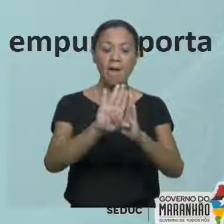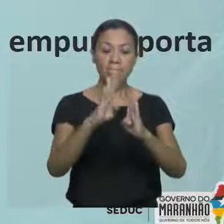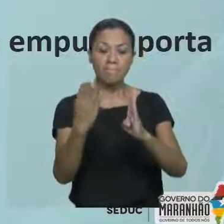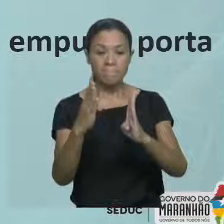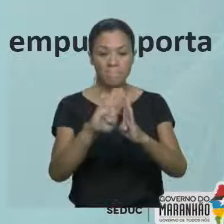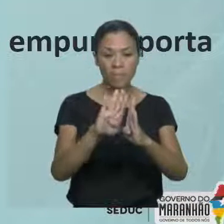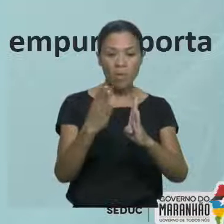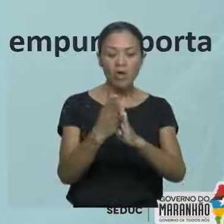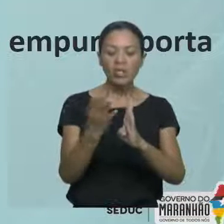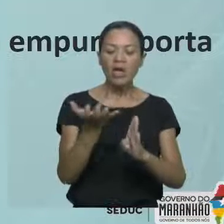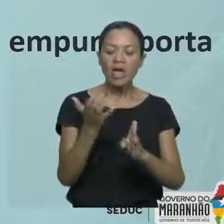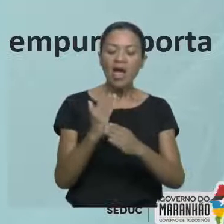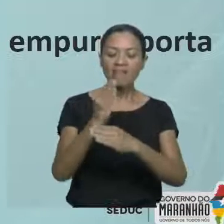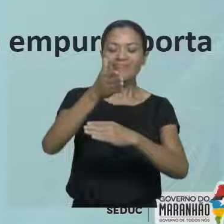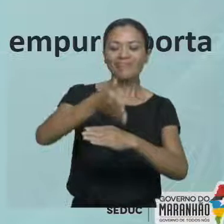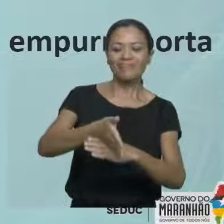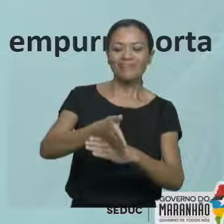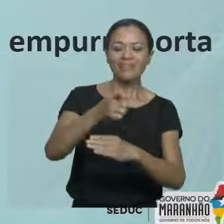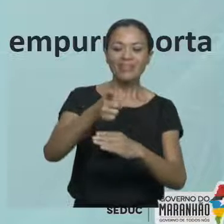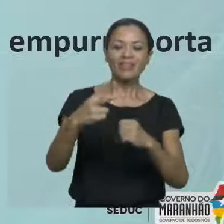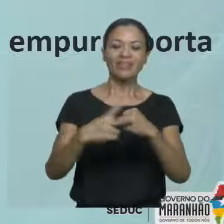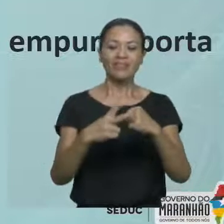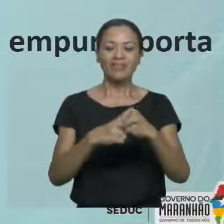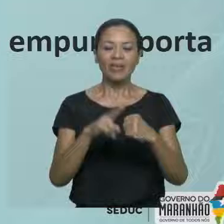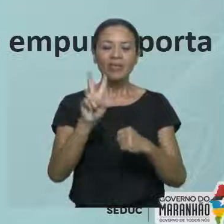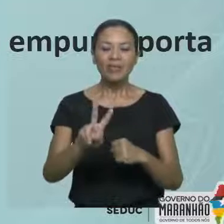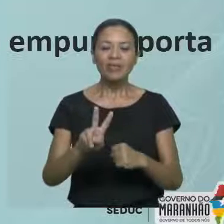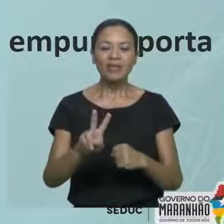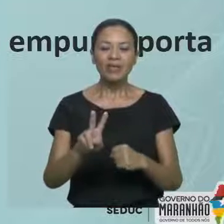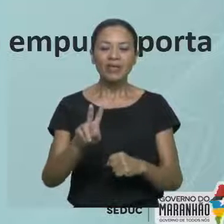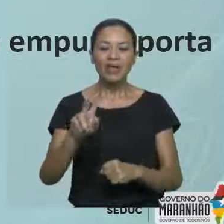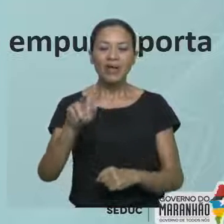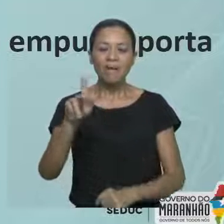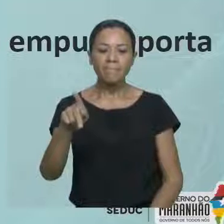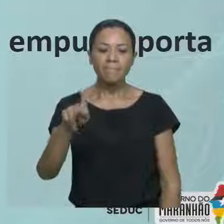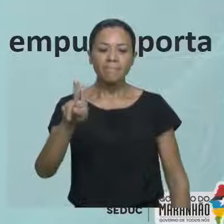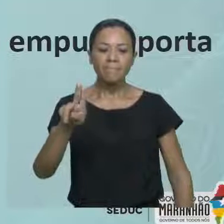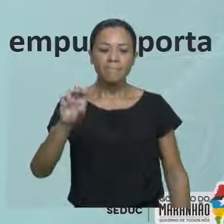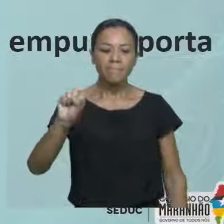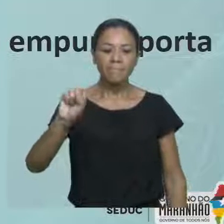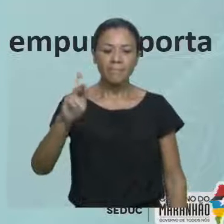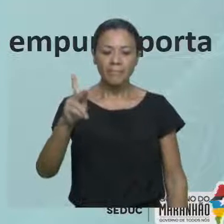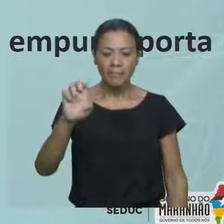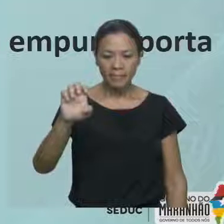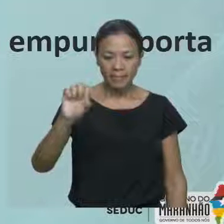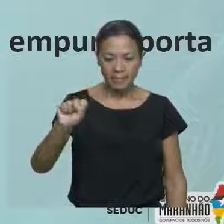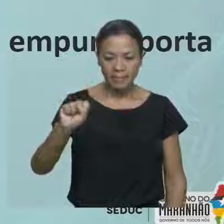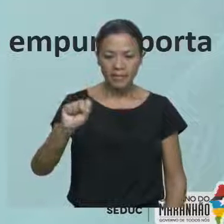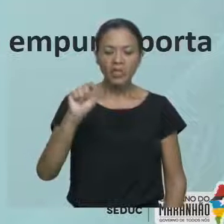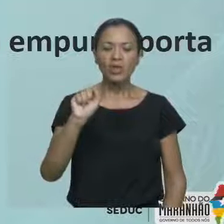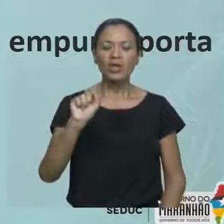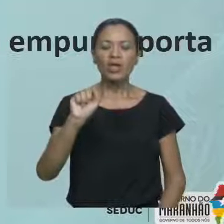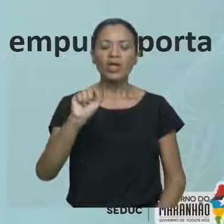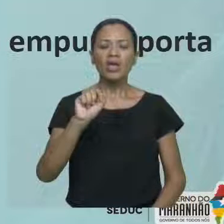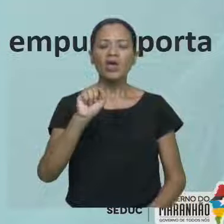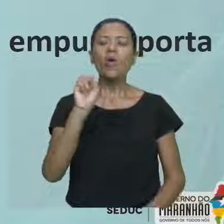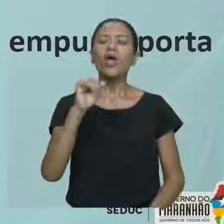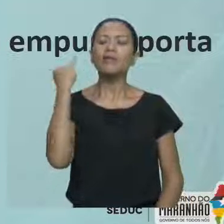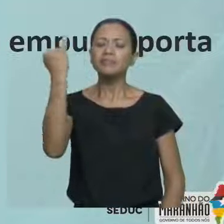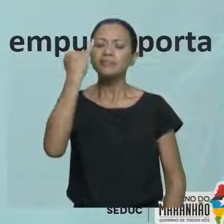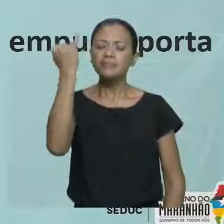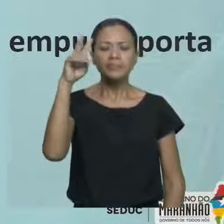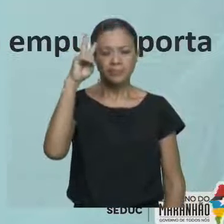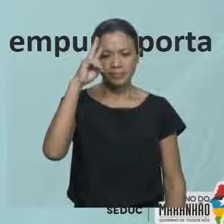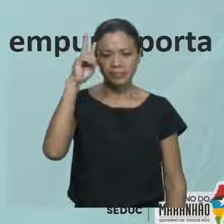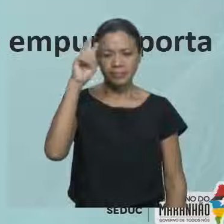quando ela quer entrar. Vejam esse verbo aí, push, que ele tá tendo alteração, tá sendo push. E outra coisa importante lembrar,